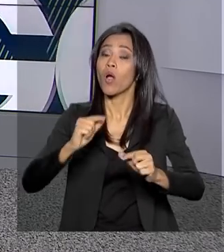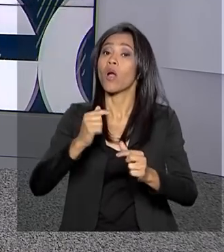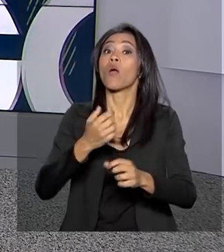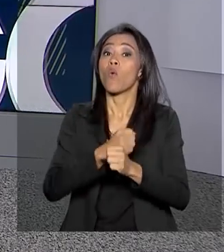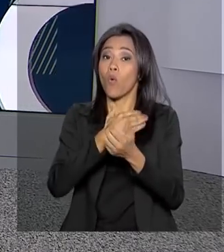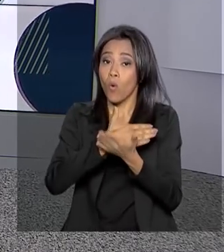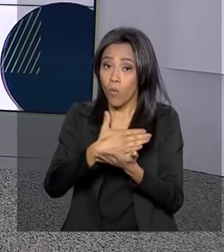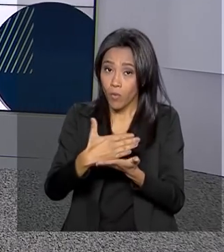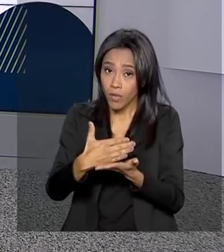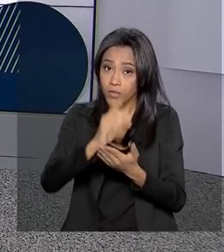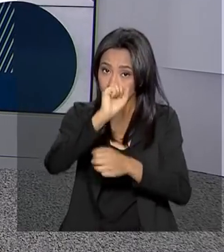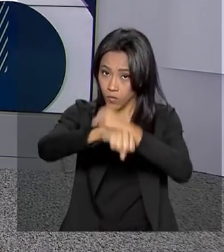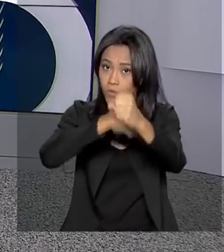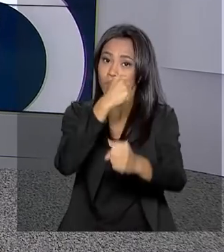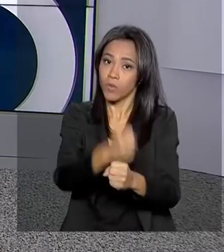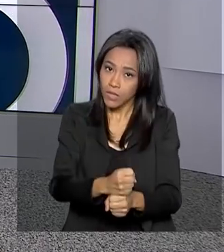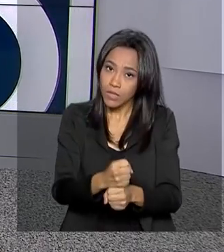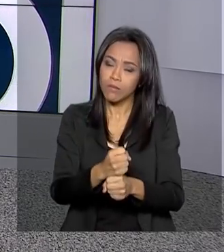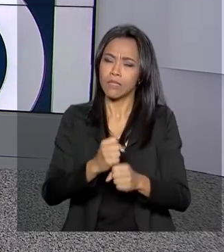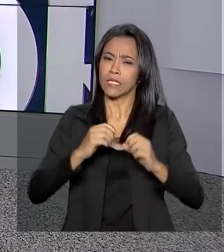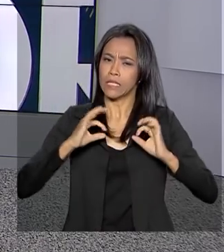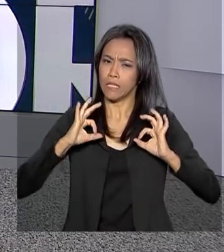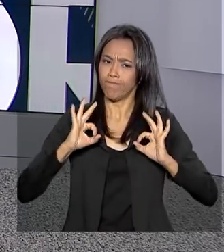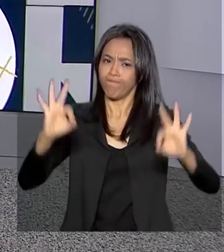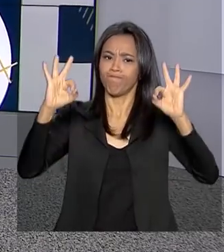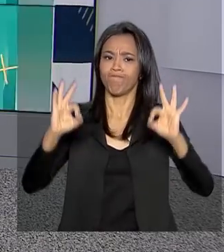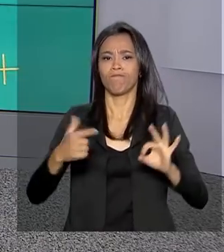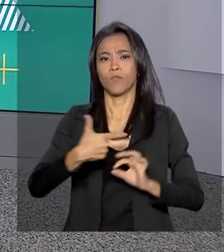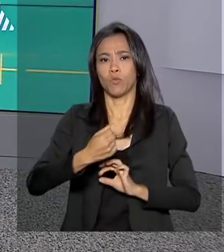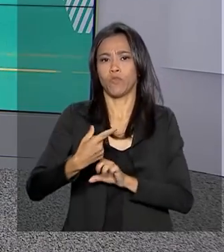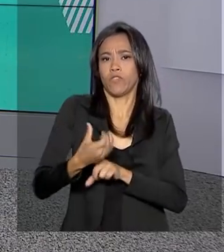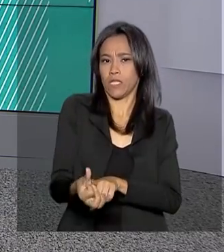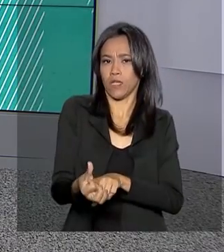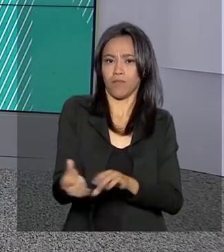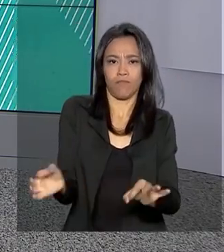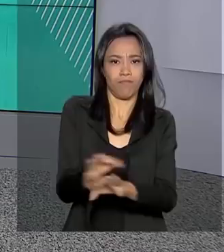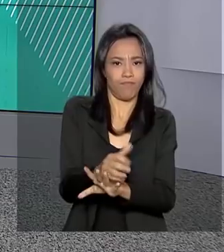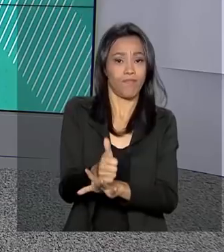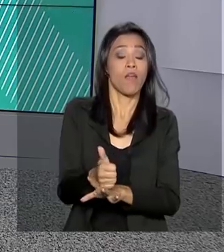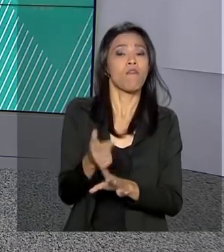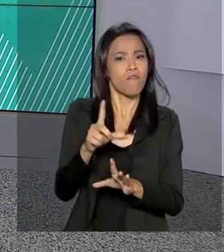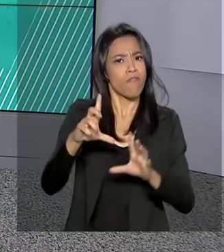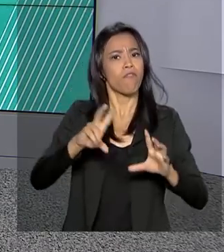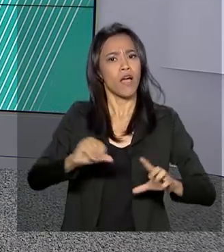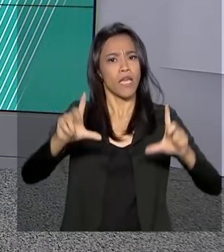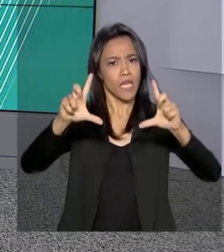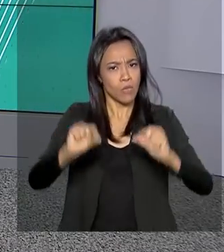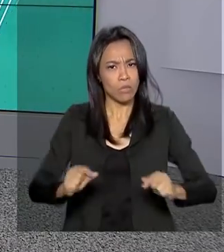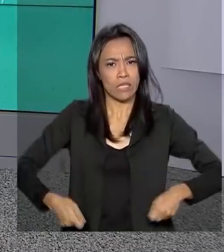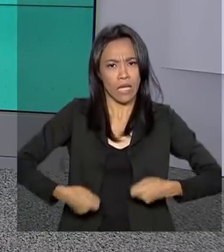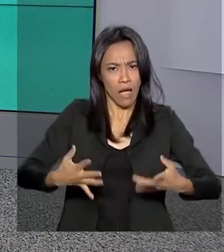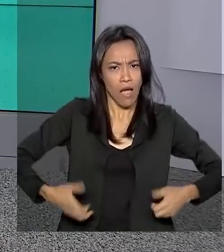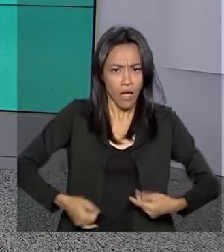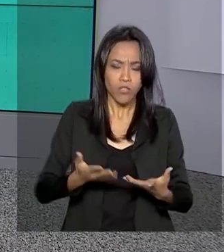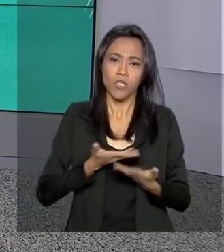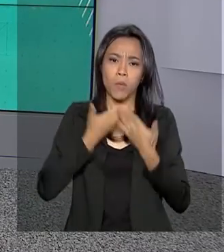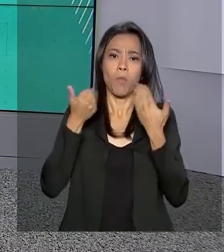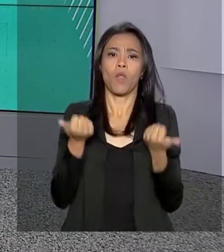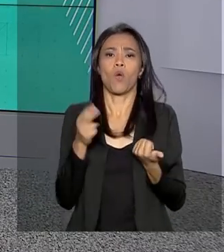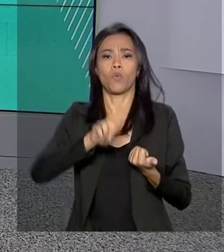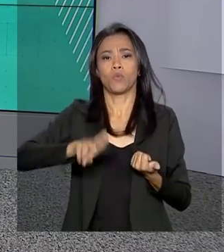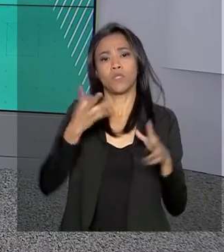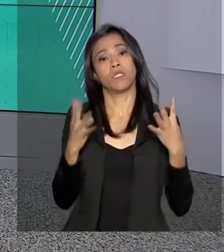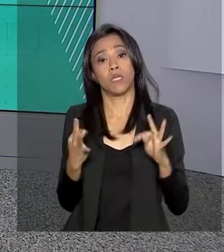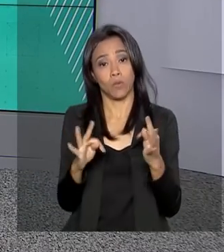ano e previsão de consolidação em 2026. Além de reduzir gastos e modernizar o processo de aplicação da